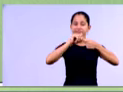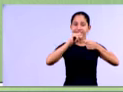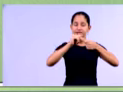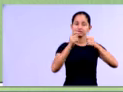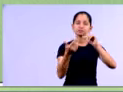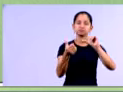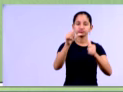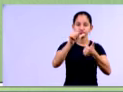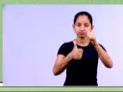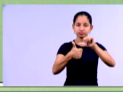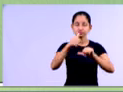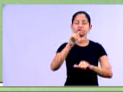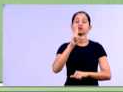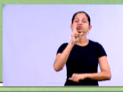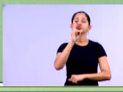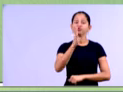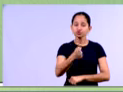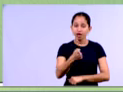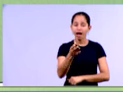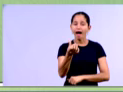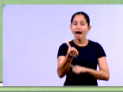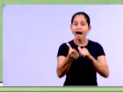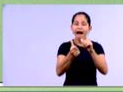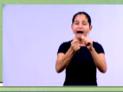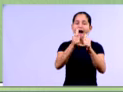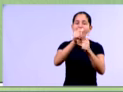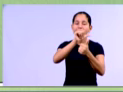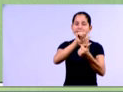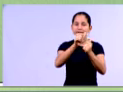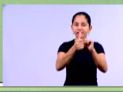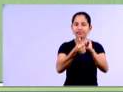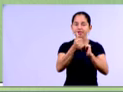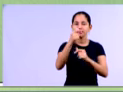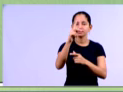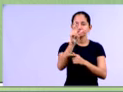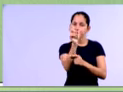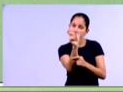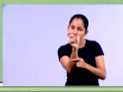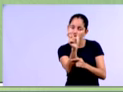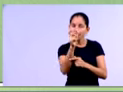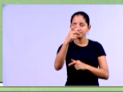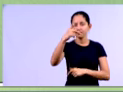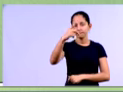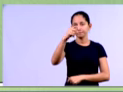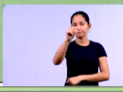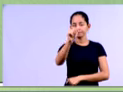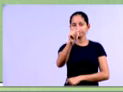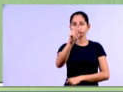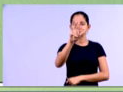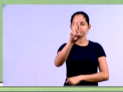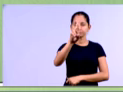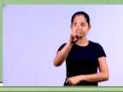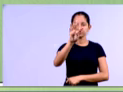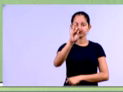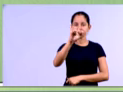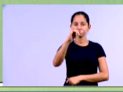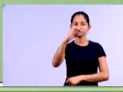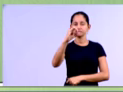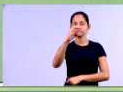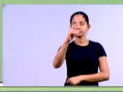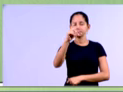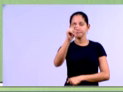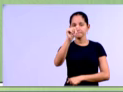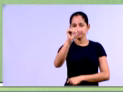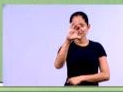toda vez que o problema falar assim, gente, faça a análise da participação de cada conta, ele está falando da análise